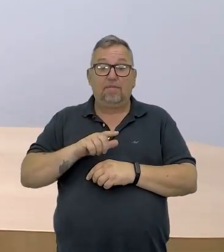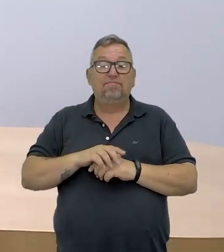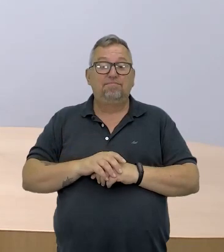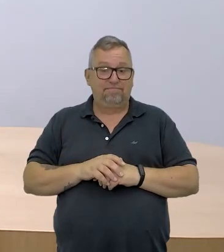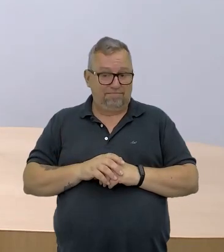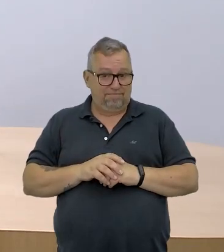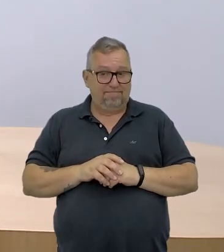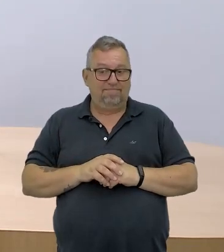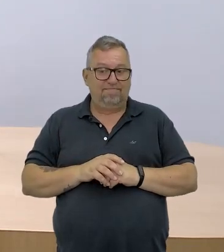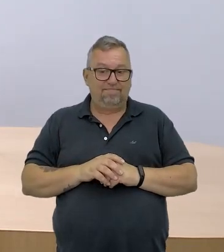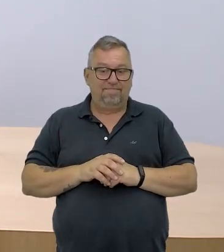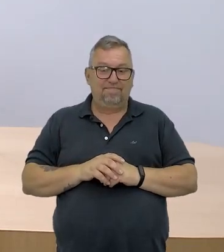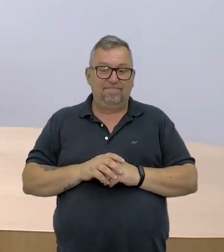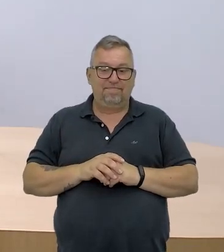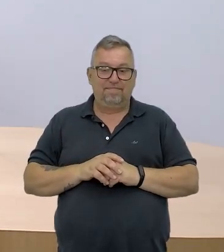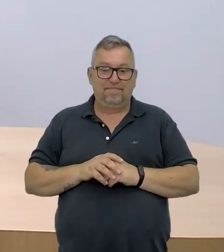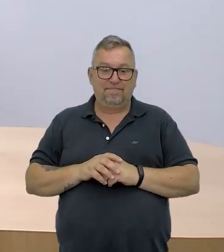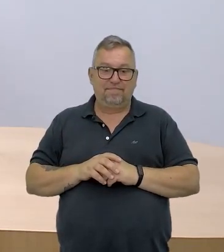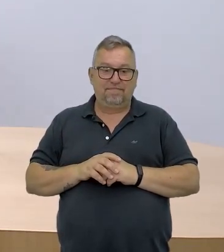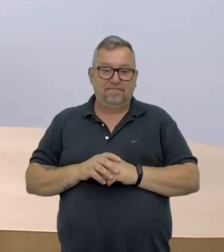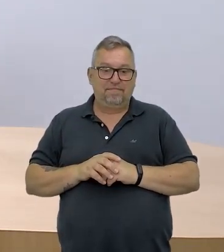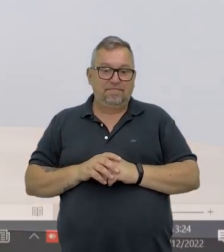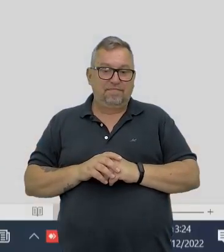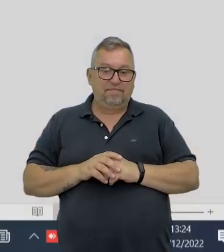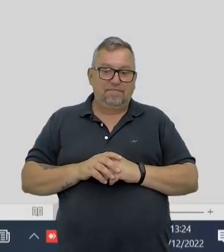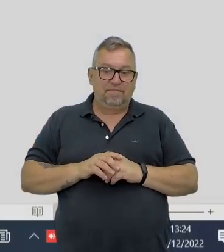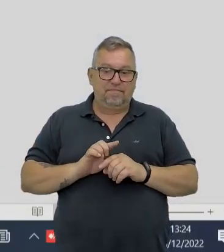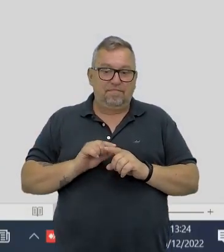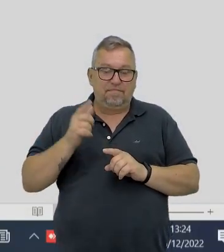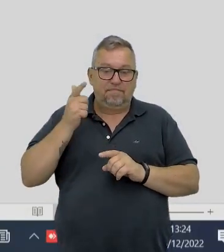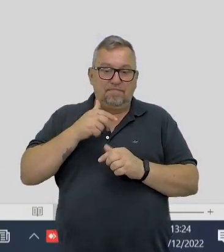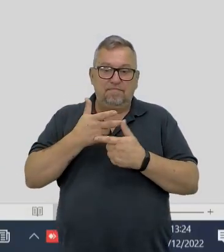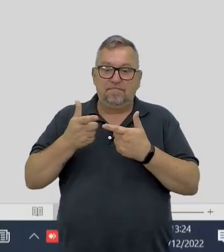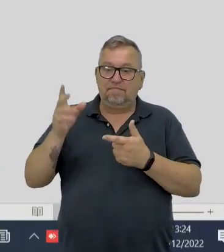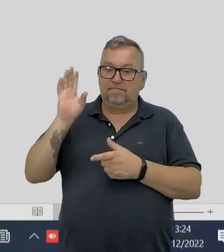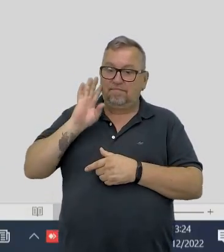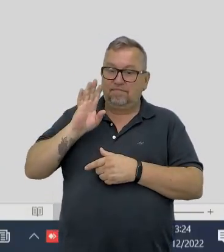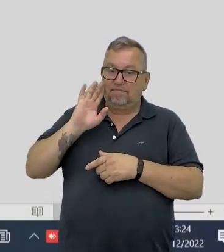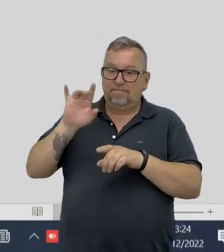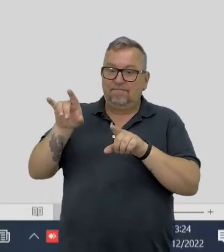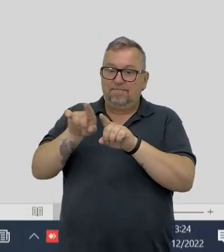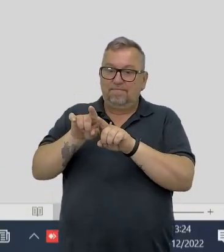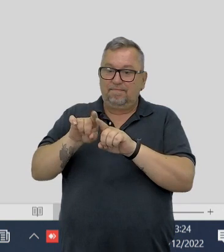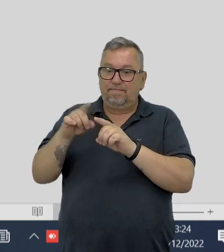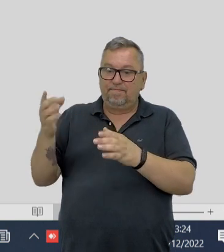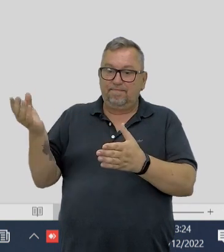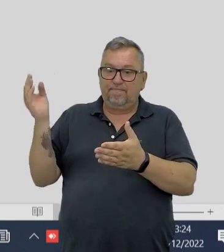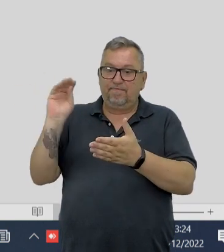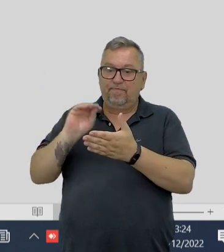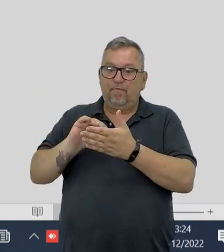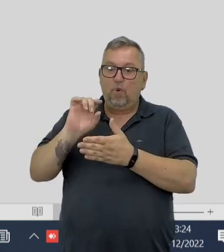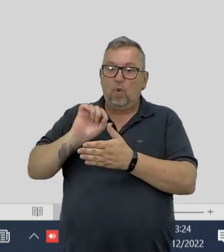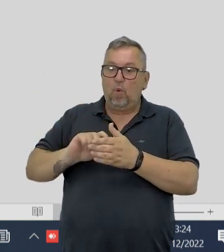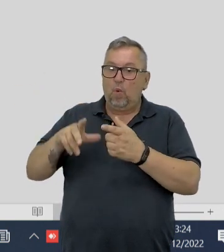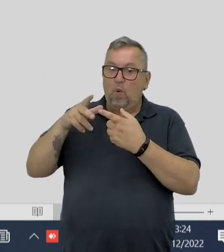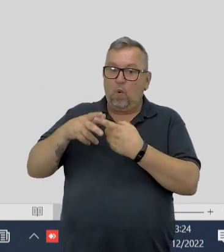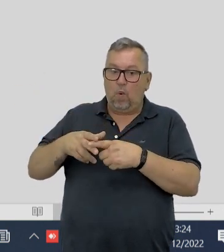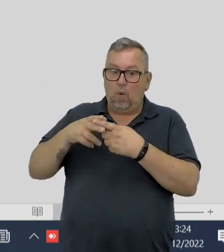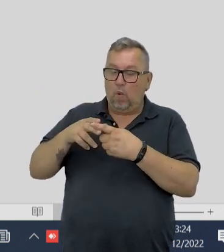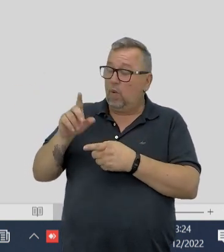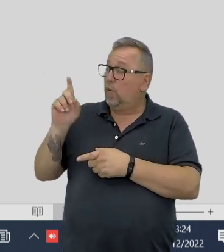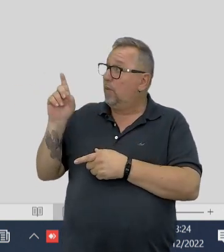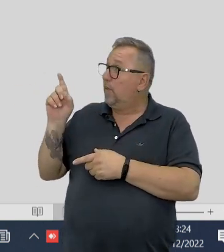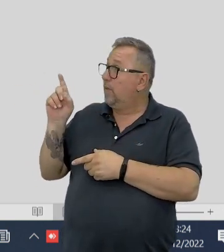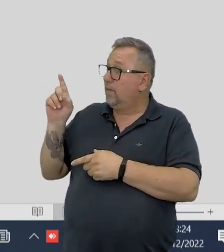Isso é muito interessante. Olha só. Outra coisa que é legal também é que ele está colocando aqui, configurando o pino 13 como